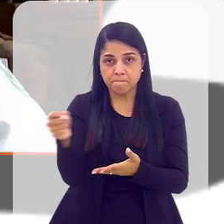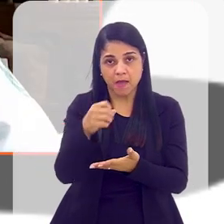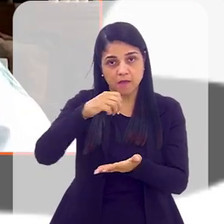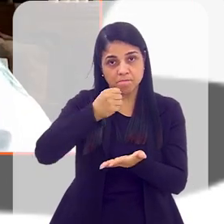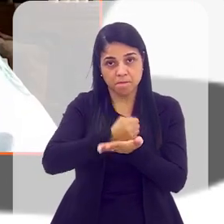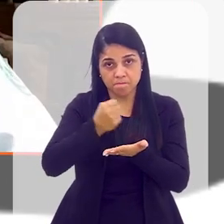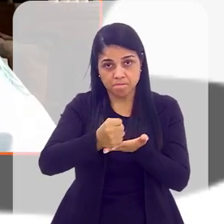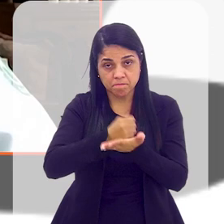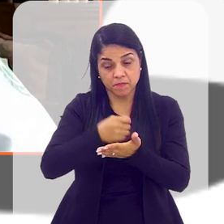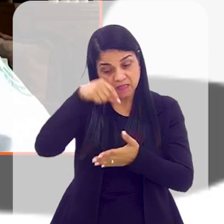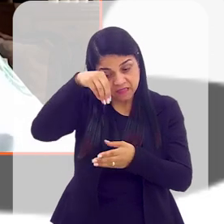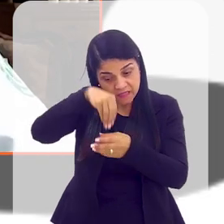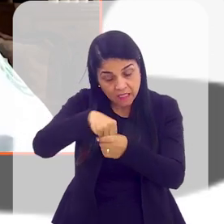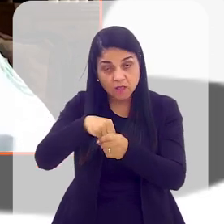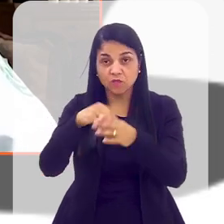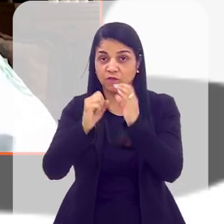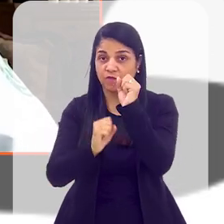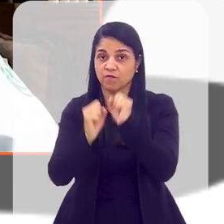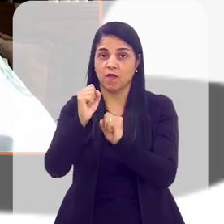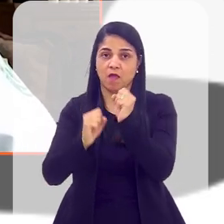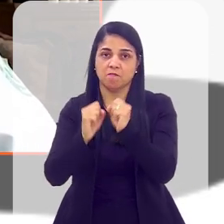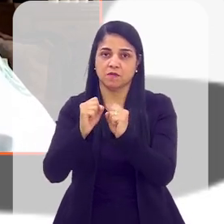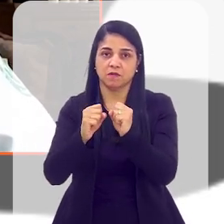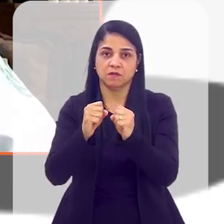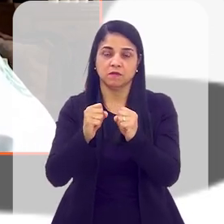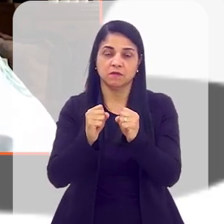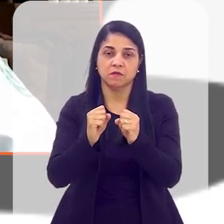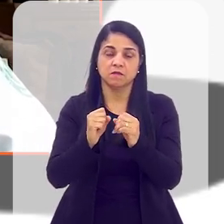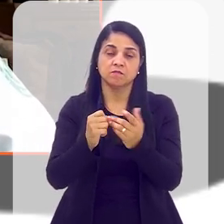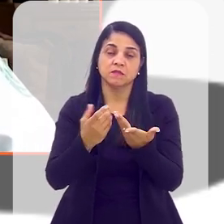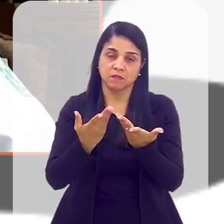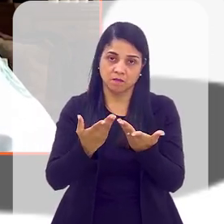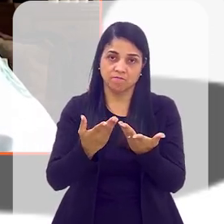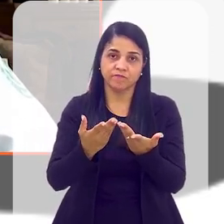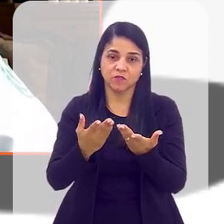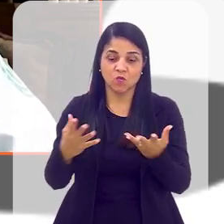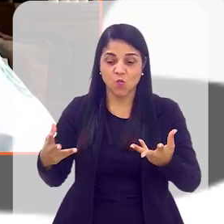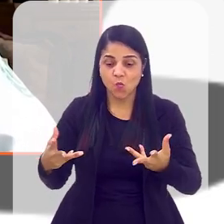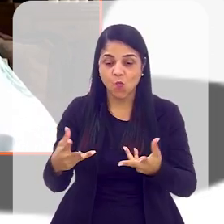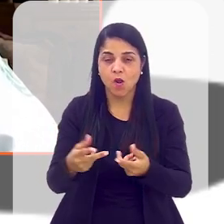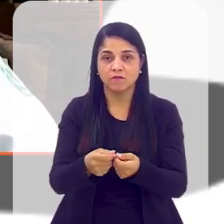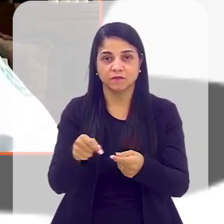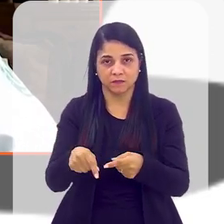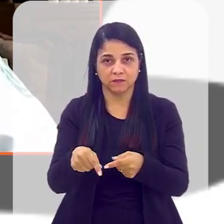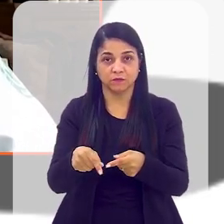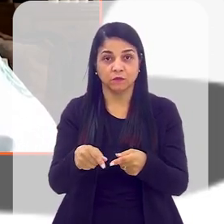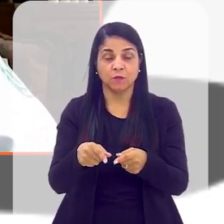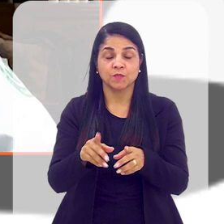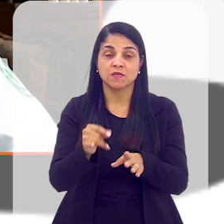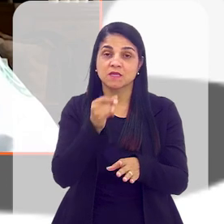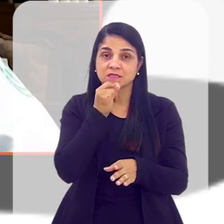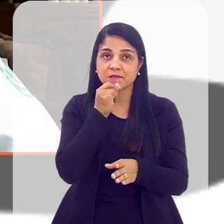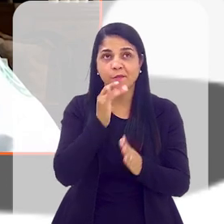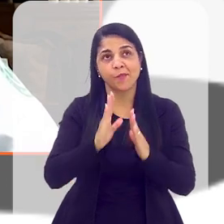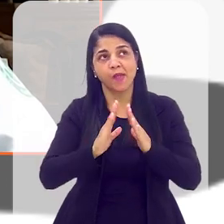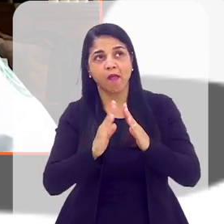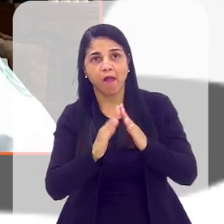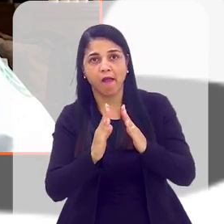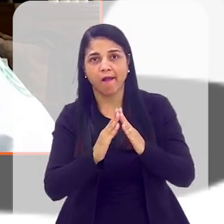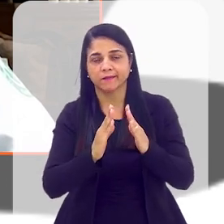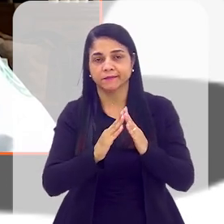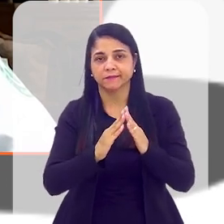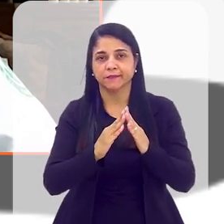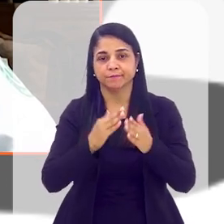das fábricas, né? Então, normalmente, há uma mão de obra muito mais qualificada e está havendo uma escassez de mão de obra para consumo civil